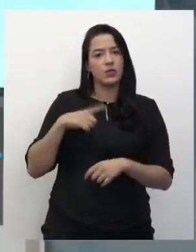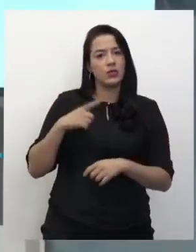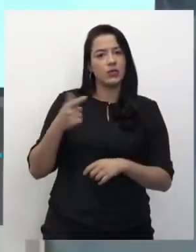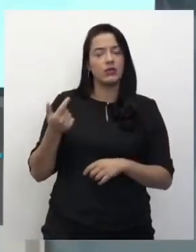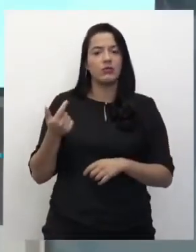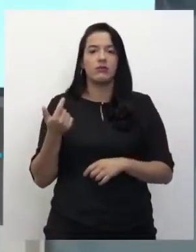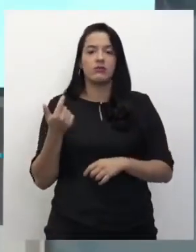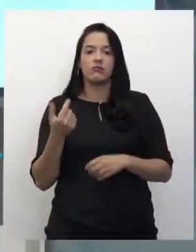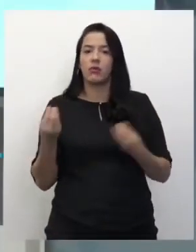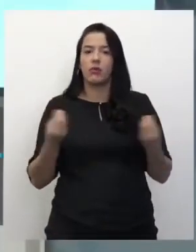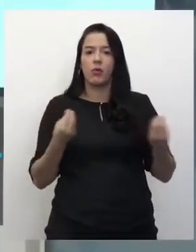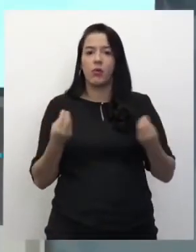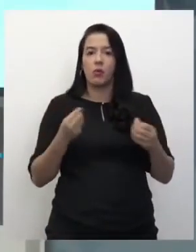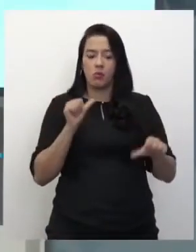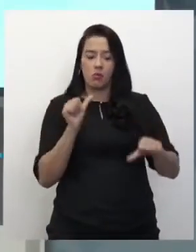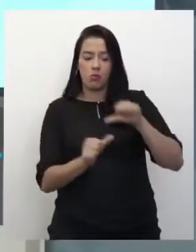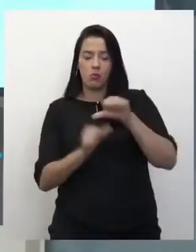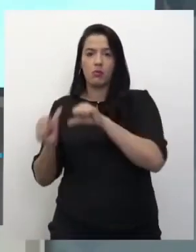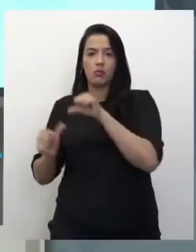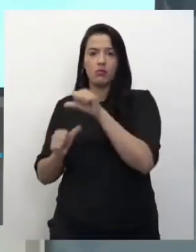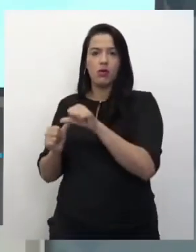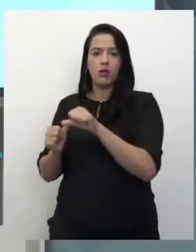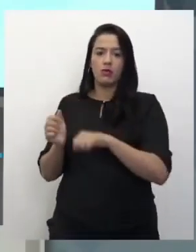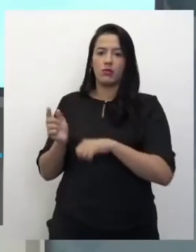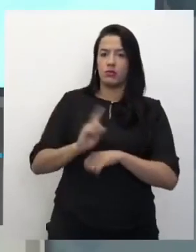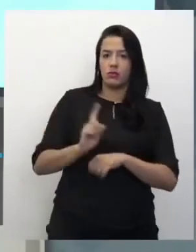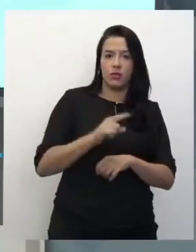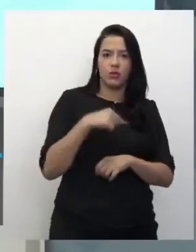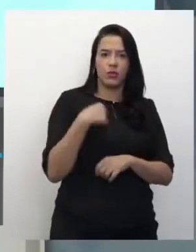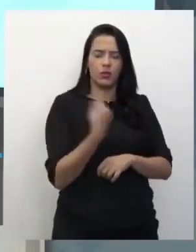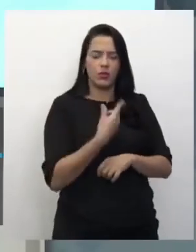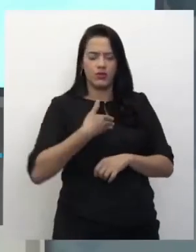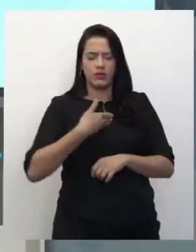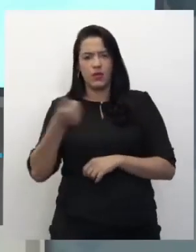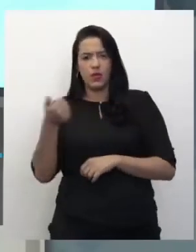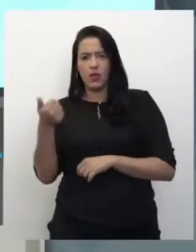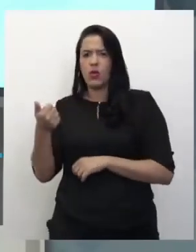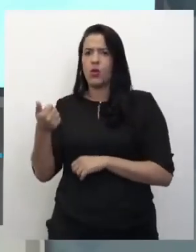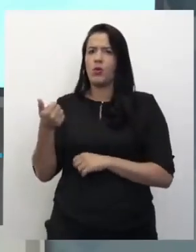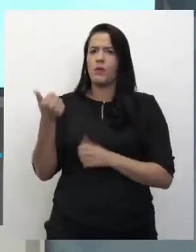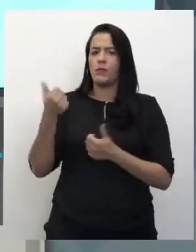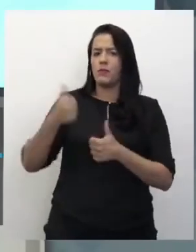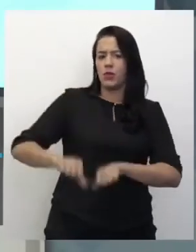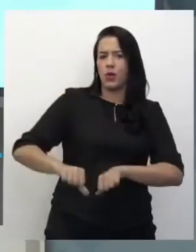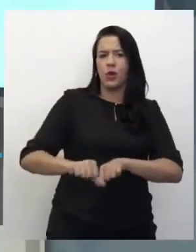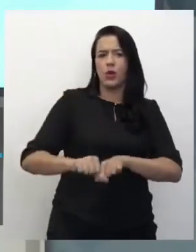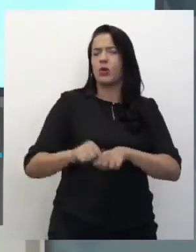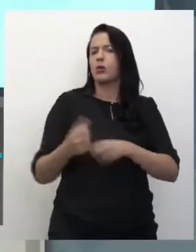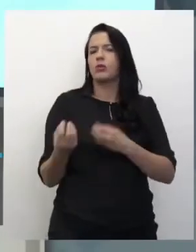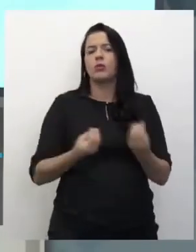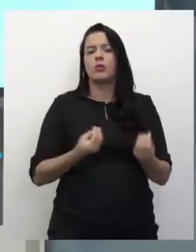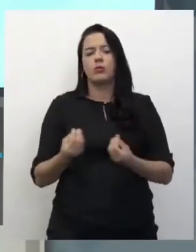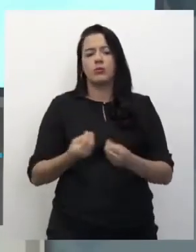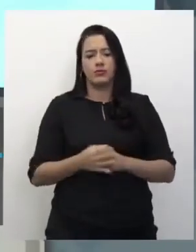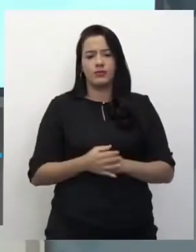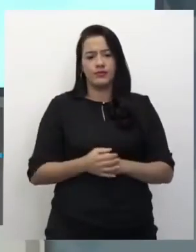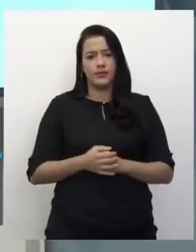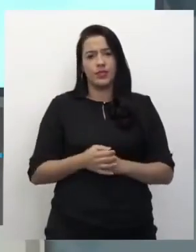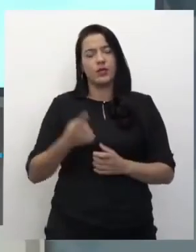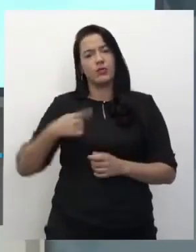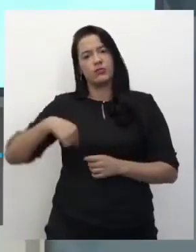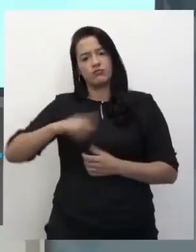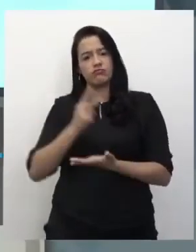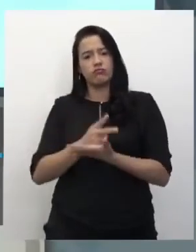nossos comportamentos mudarão? Será que seremos melhores, piores? Permaneceremos da mesma forma, né? Então, sempre criando